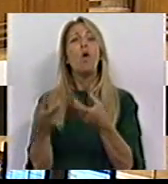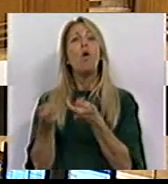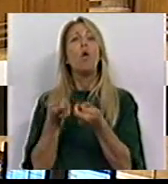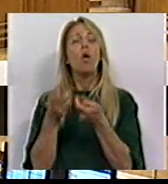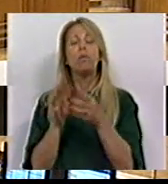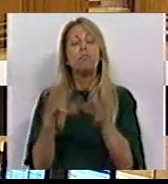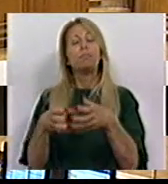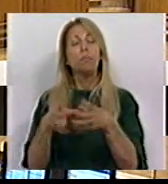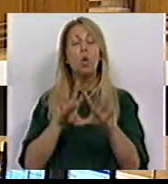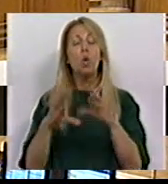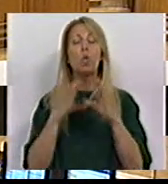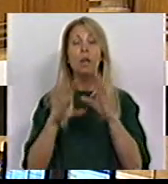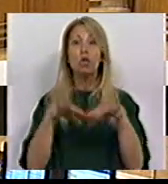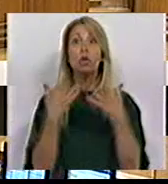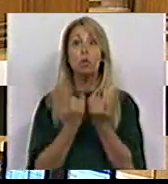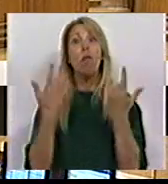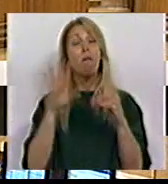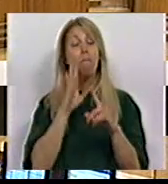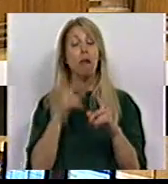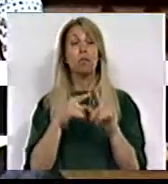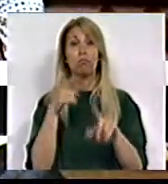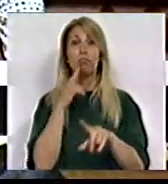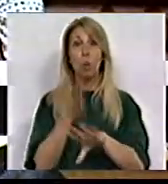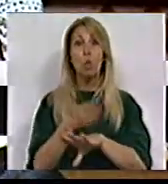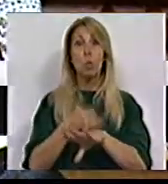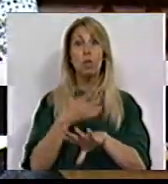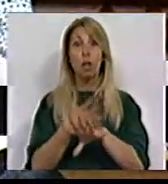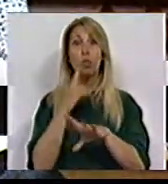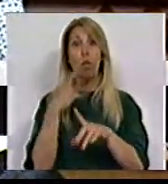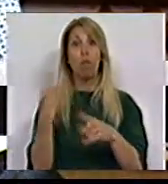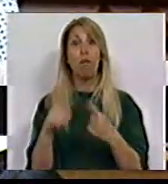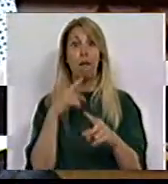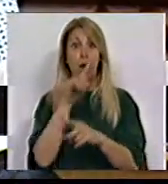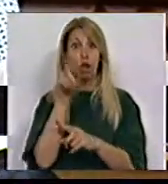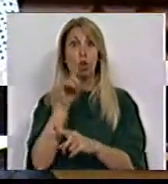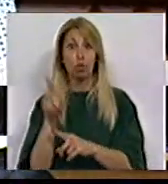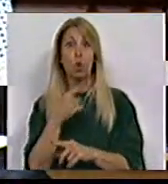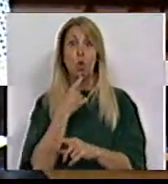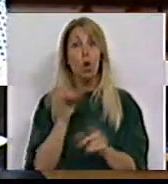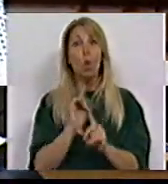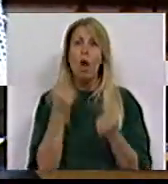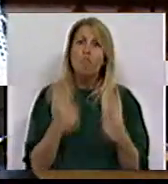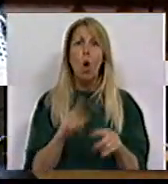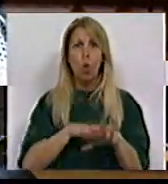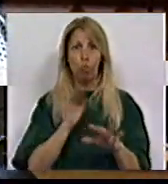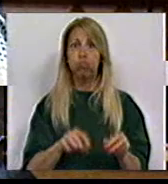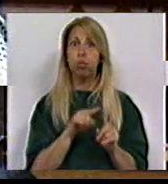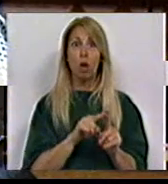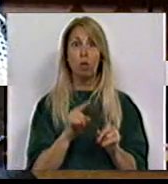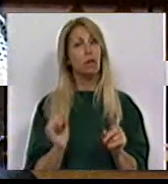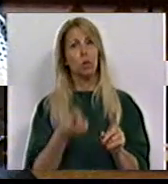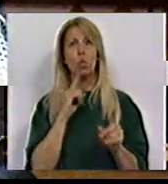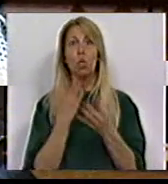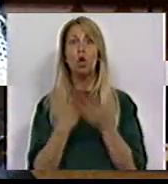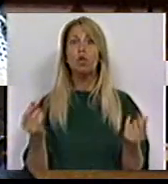questões com que se debate o setor da comunicação social não residem apenas aqui e nem sequer são resolvidos simplesmente